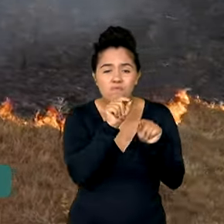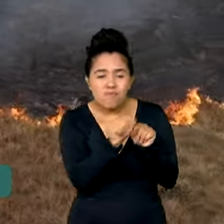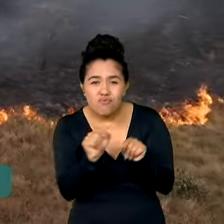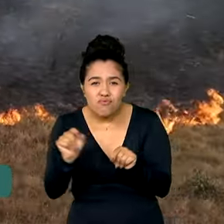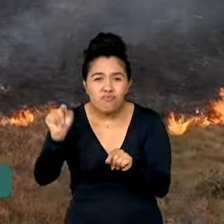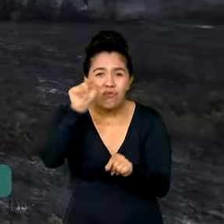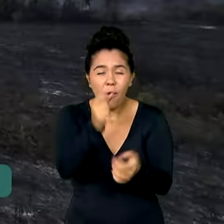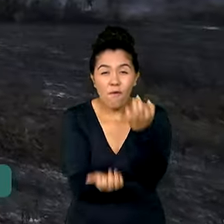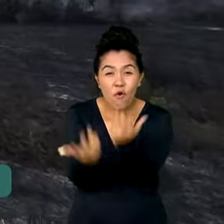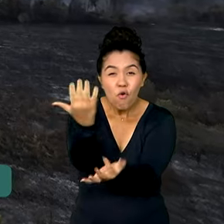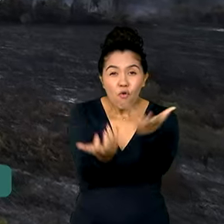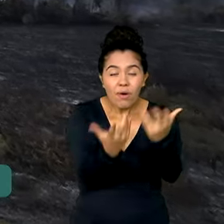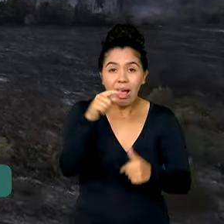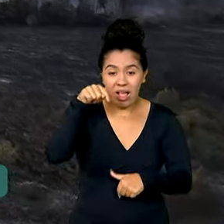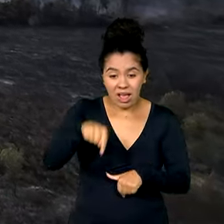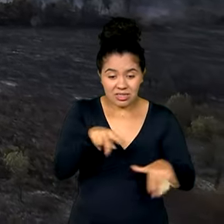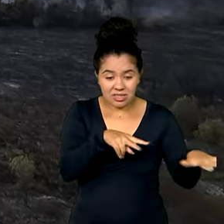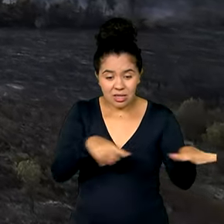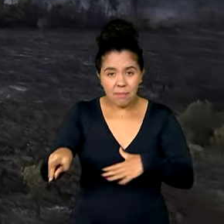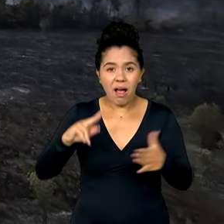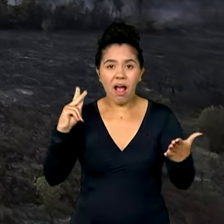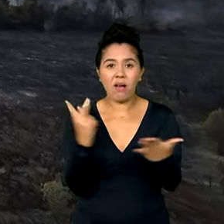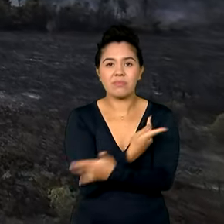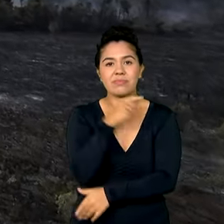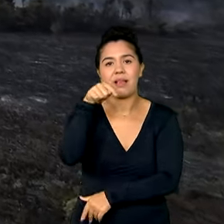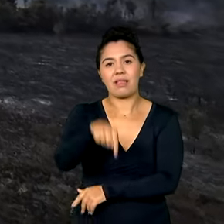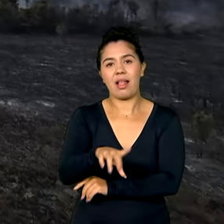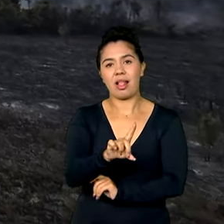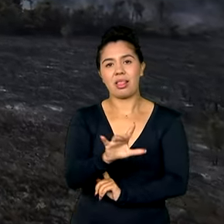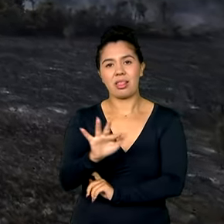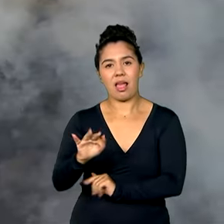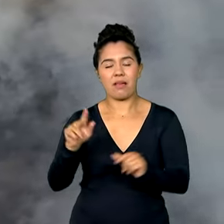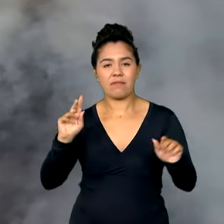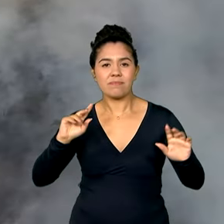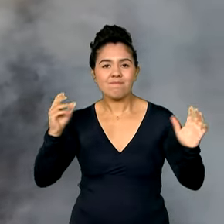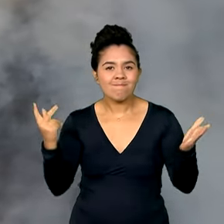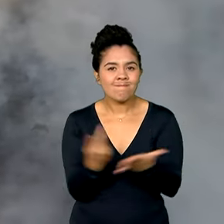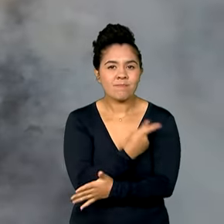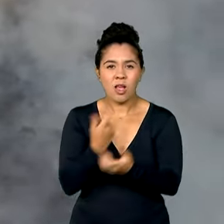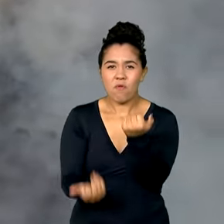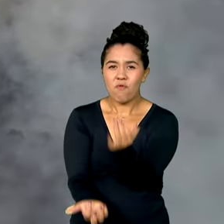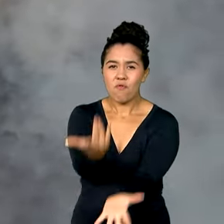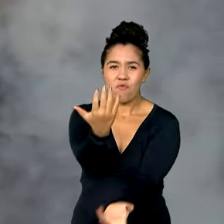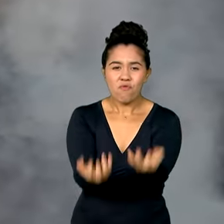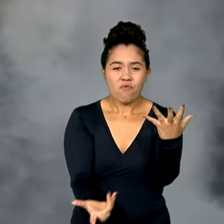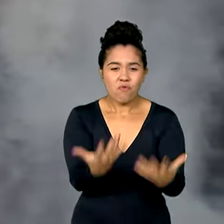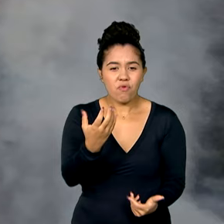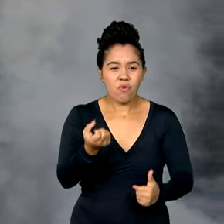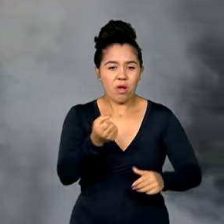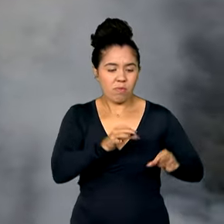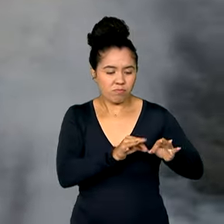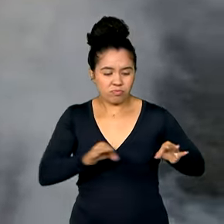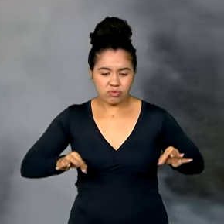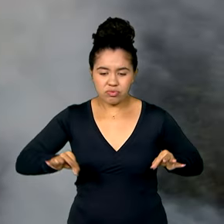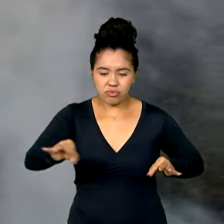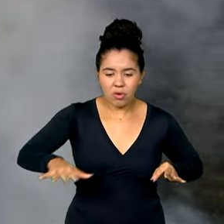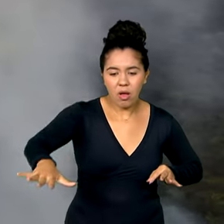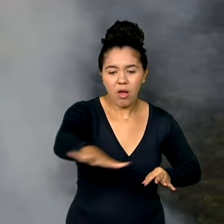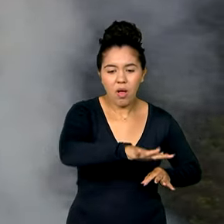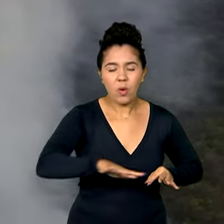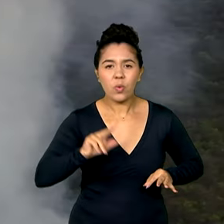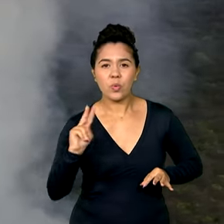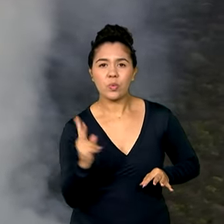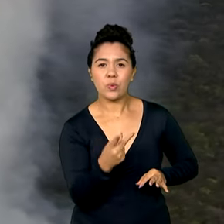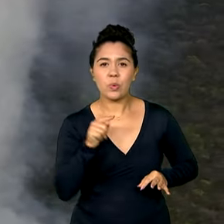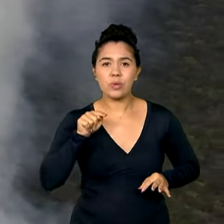o Distrito Federal também foi atingido. O incêndio florestal já queimou mais de 2 mil hectares do Parque Nacional de Brasília e a